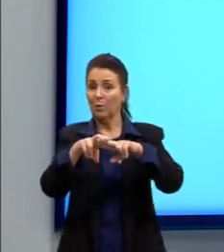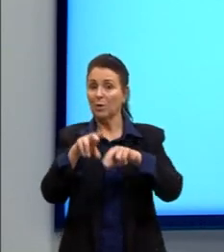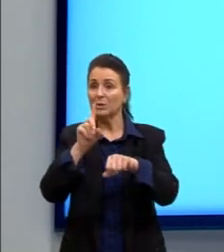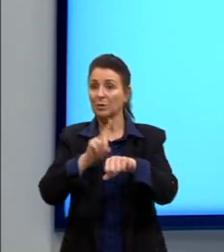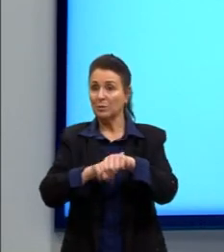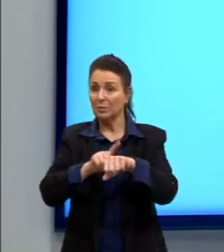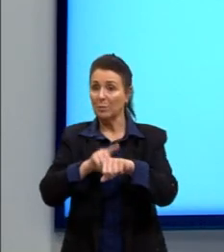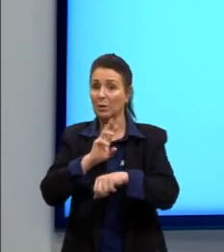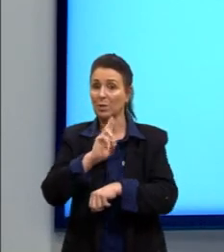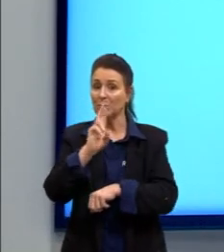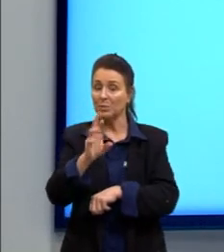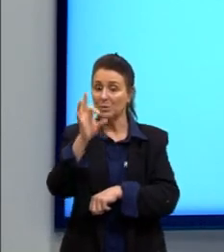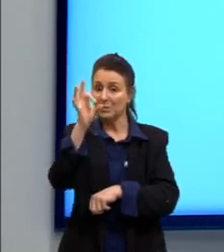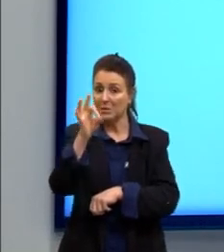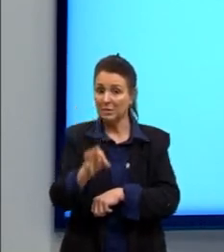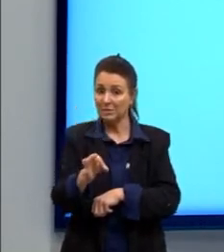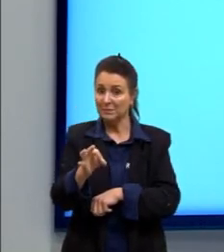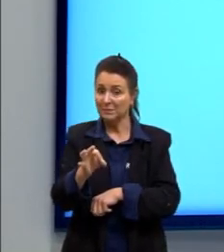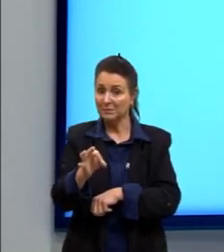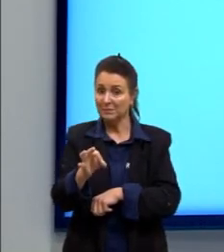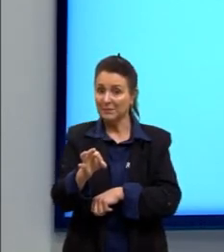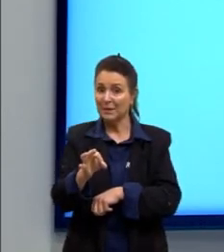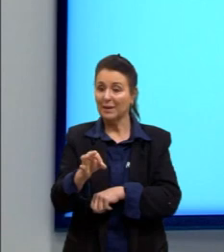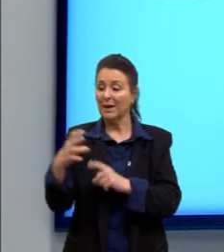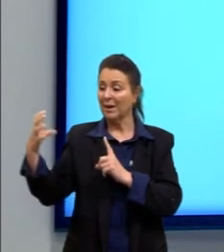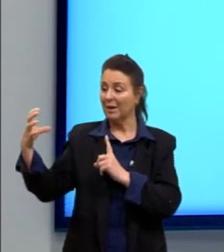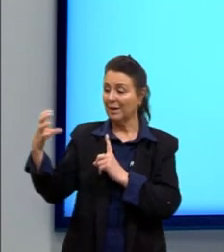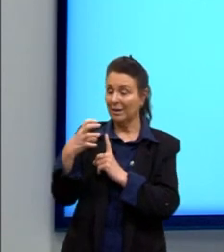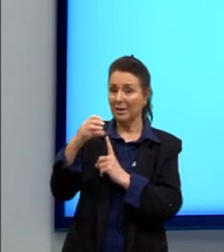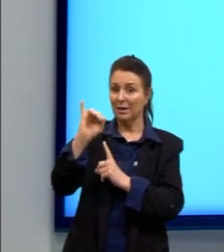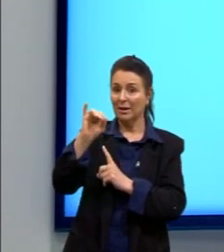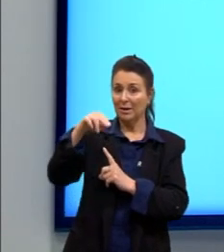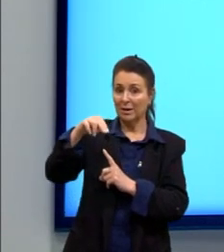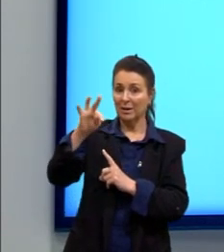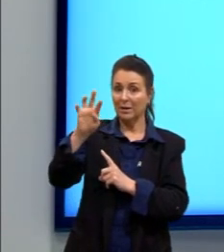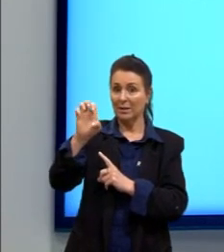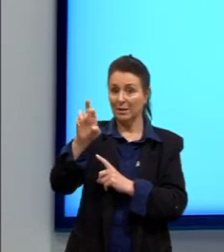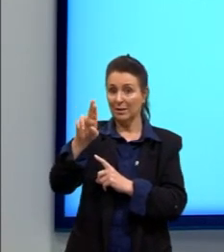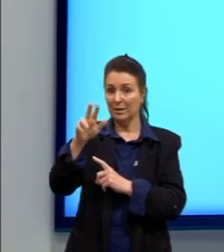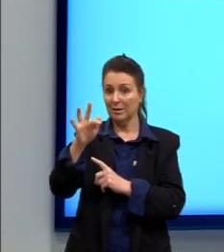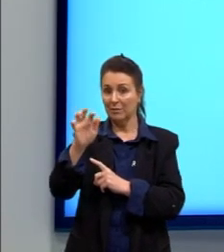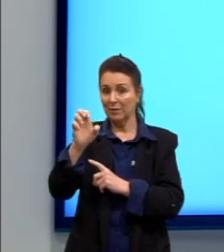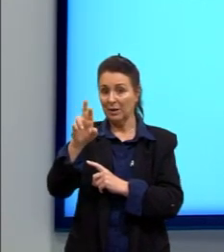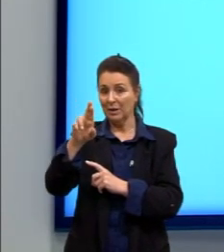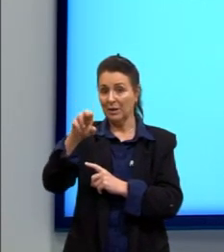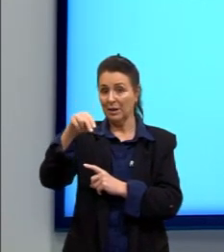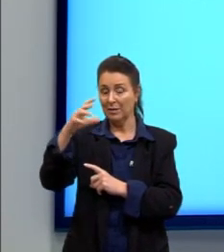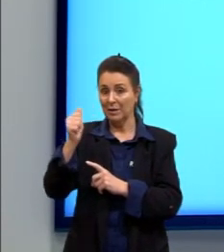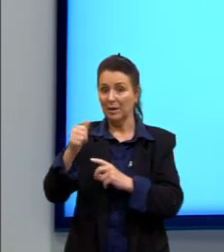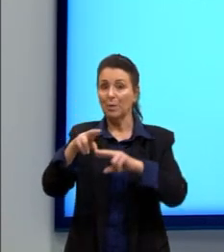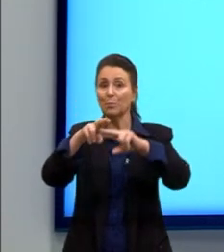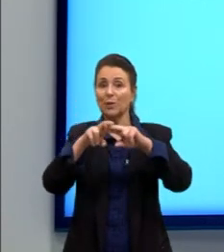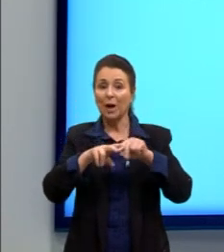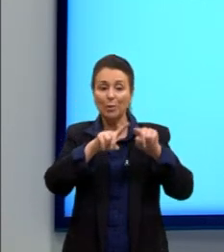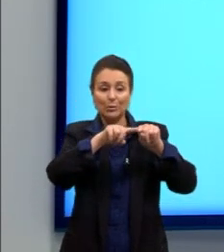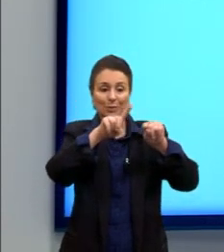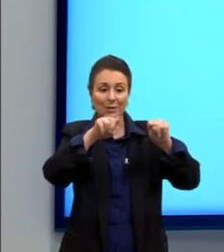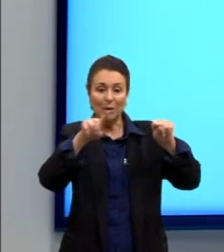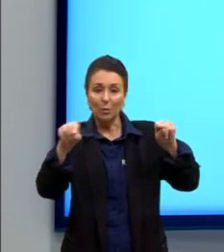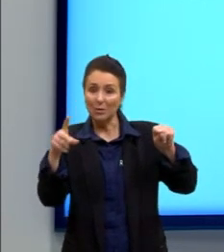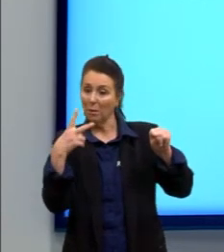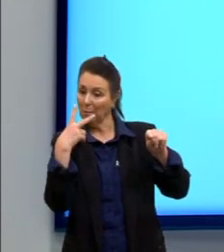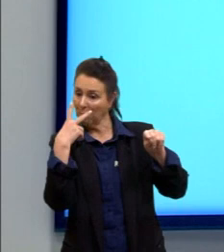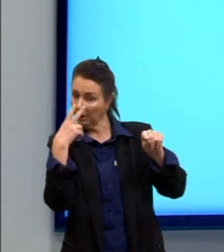direto para a resposta final que é a interferência porque ele vai gerar uma onda parecida com a que ele está absorvendo